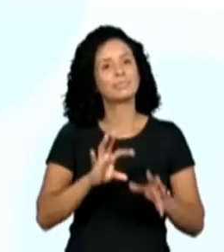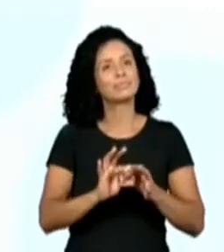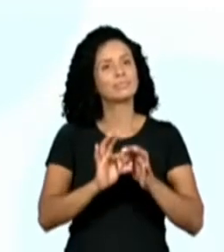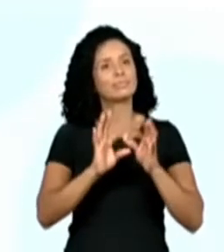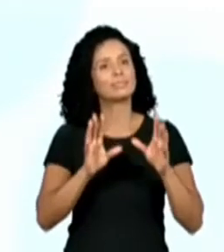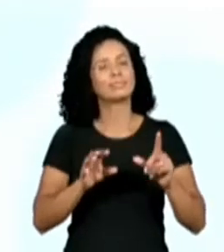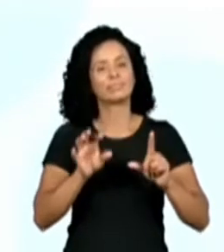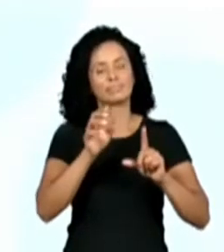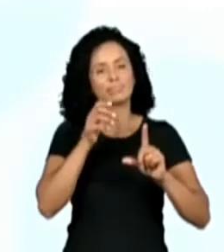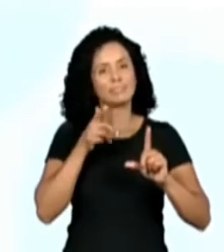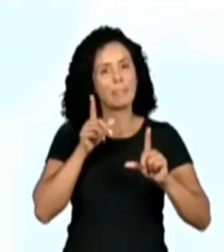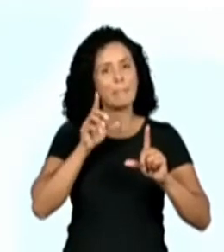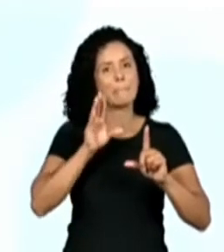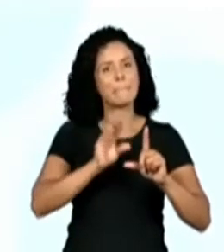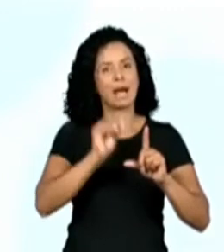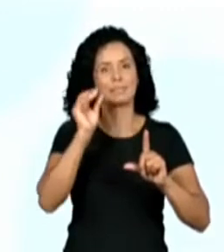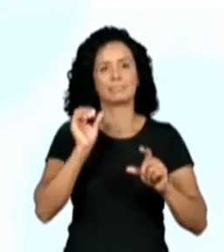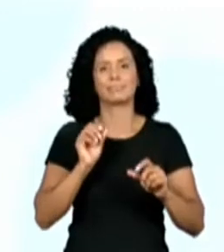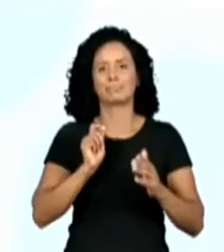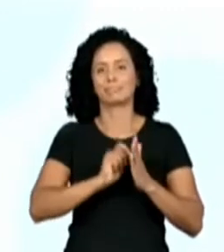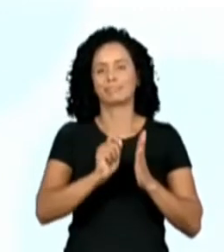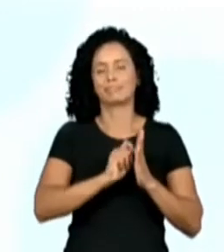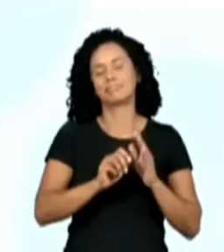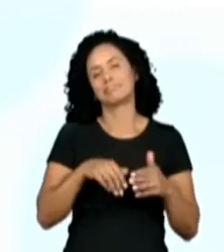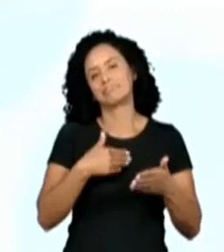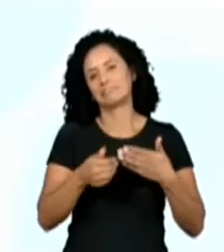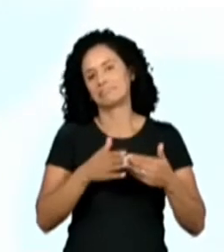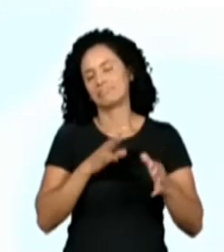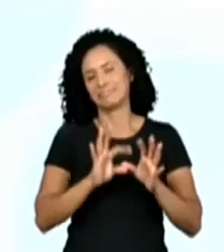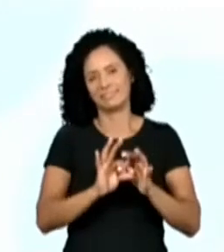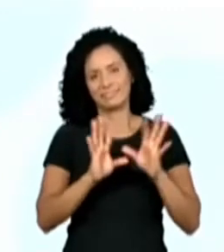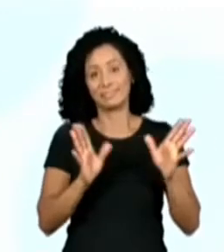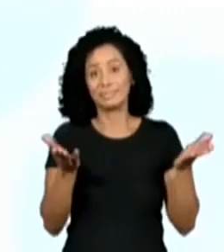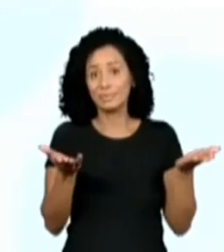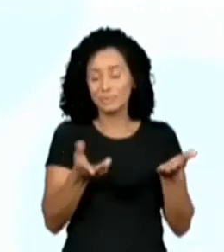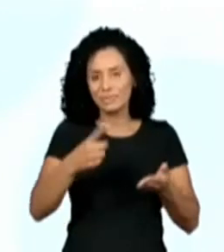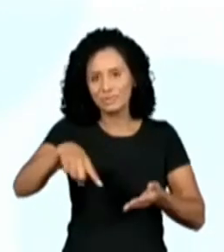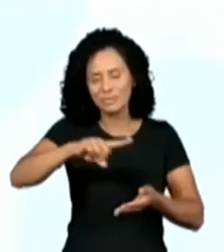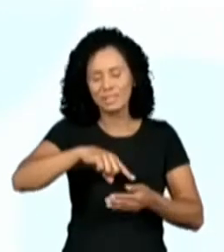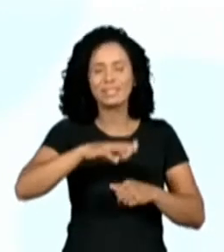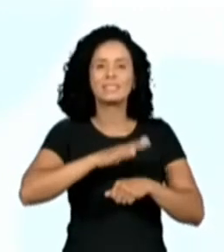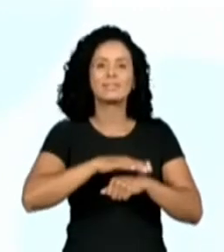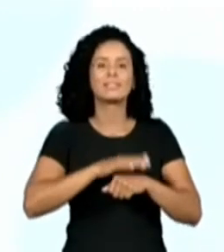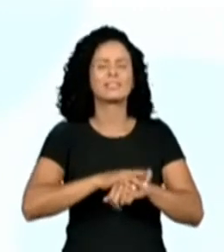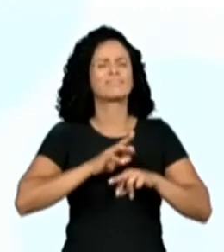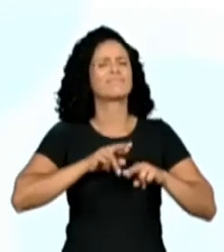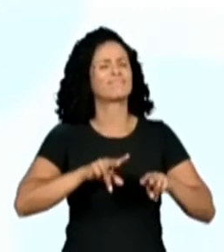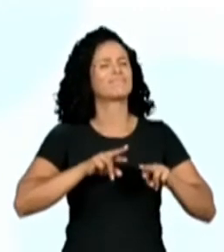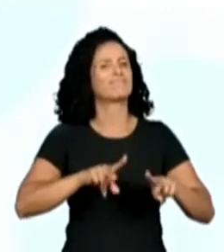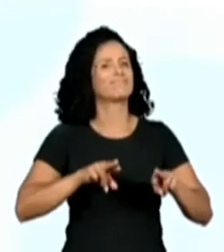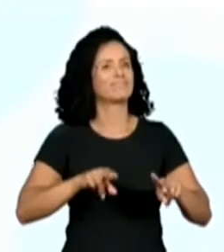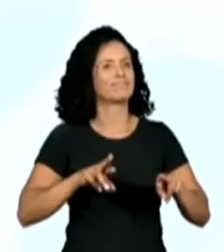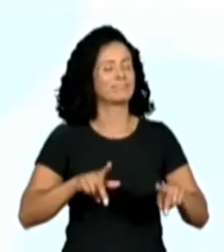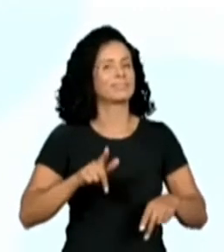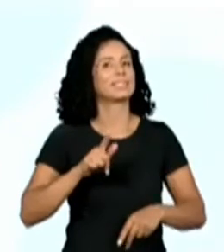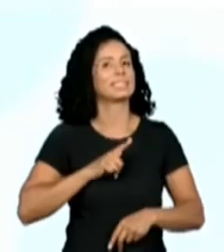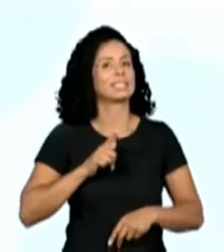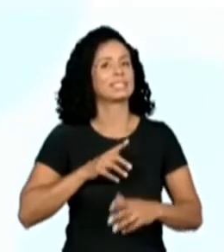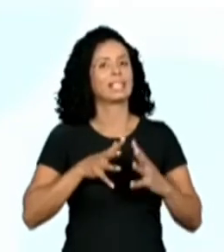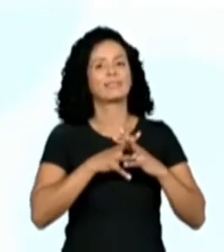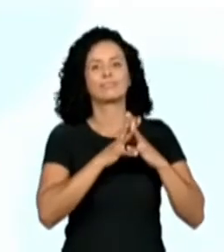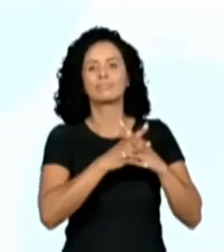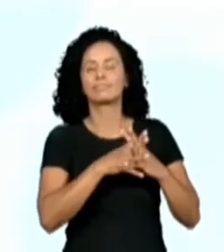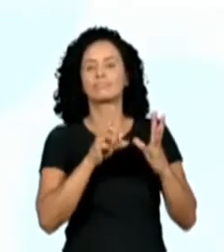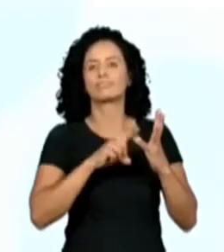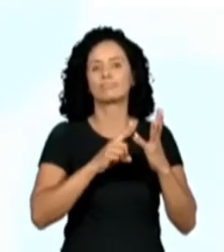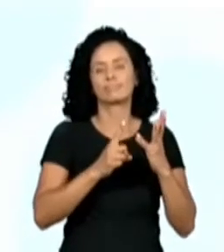as suas anotações aí. E a gente vai trabalhar bastante hoje aqui com o repertório lexical, com o vocabulário